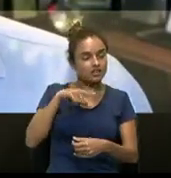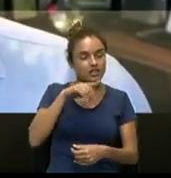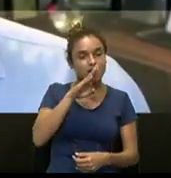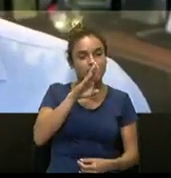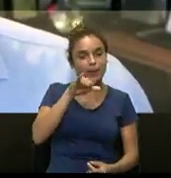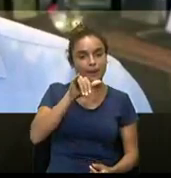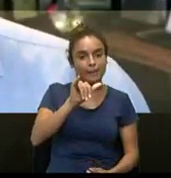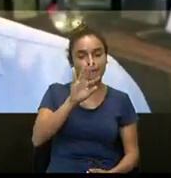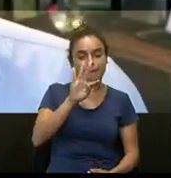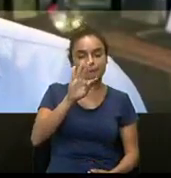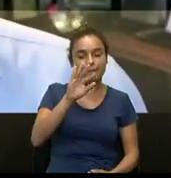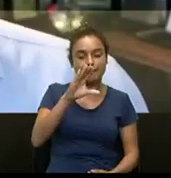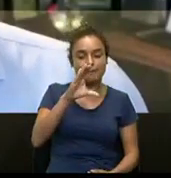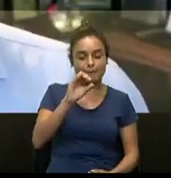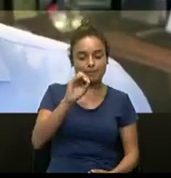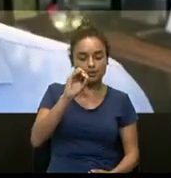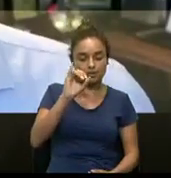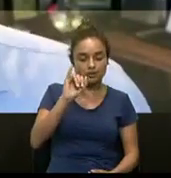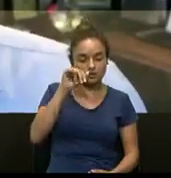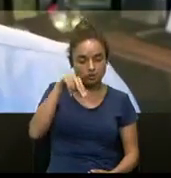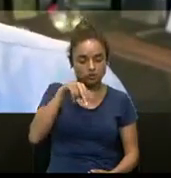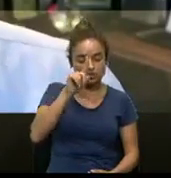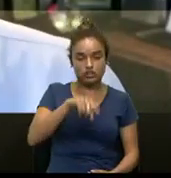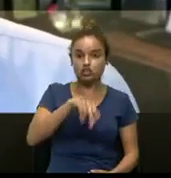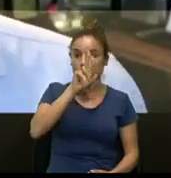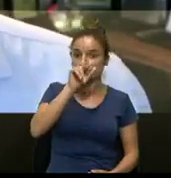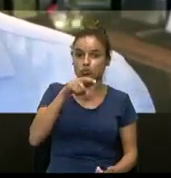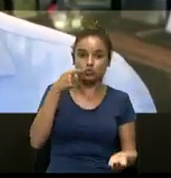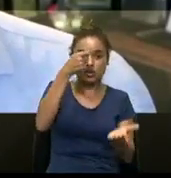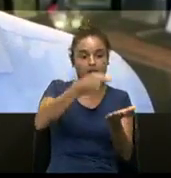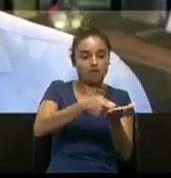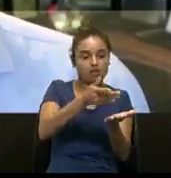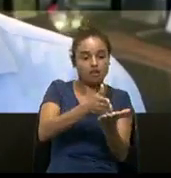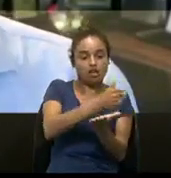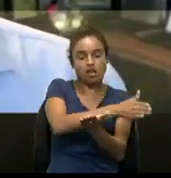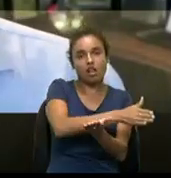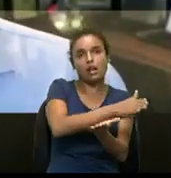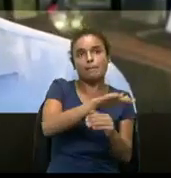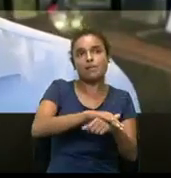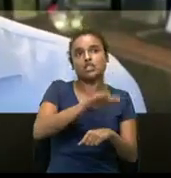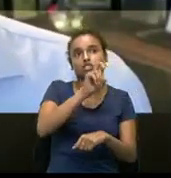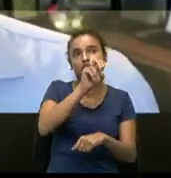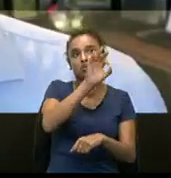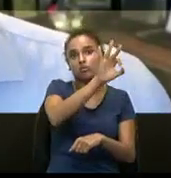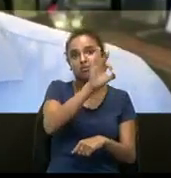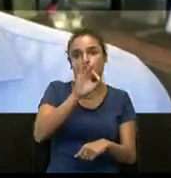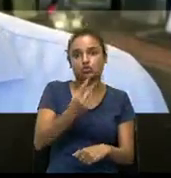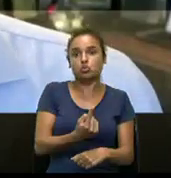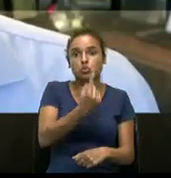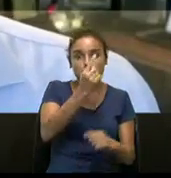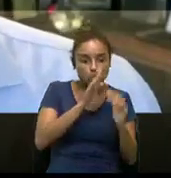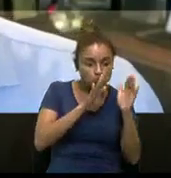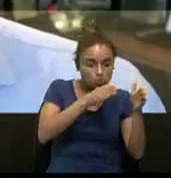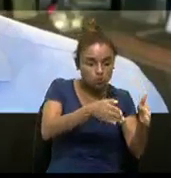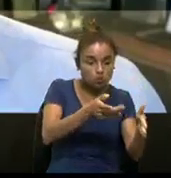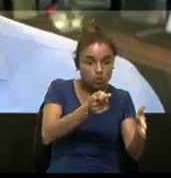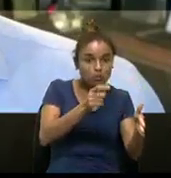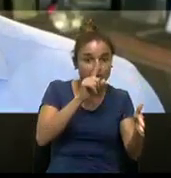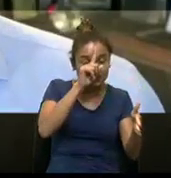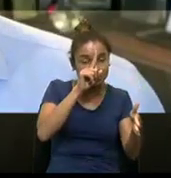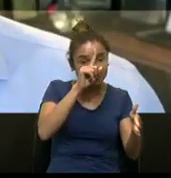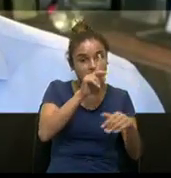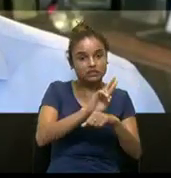nunca invista uma parcela predominante do seu patrimônio em algo que seja de alto risco de pouca regulação.